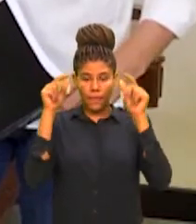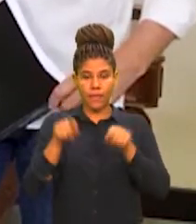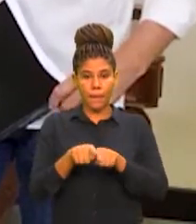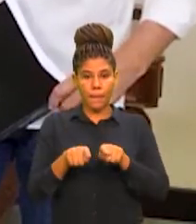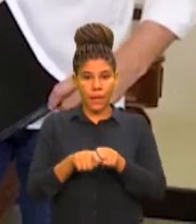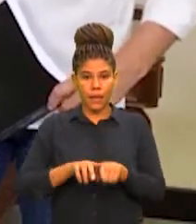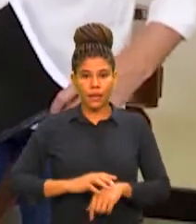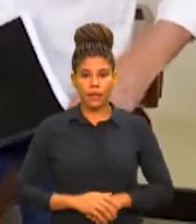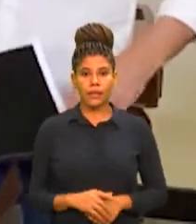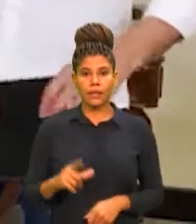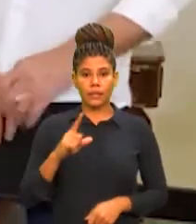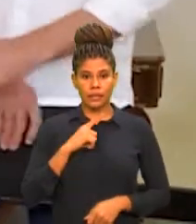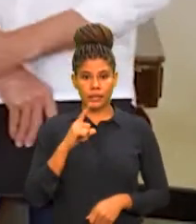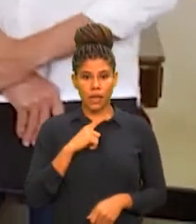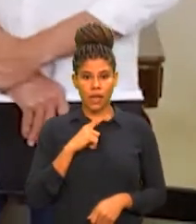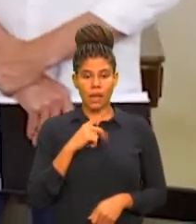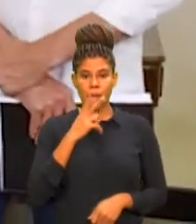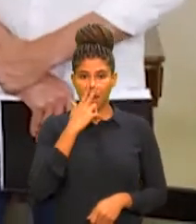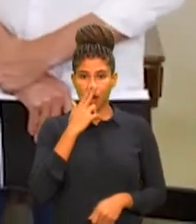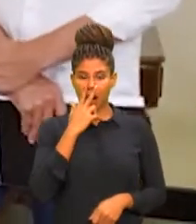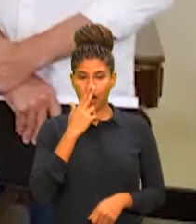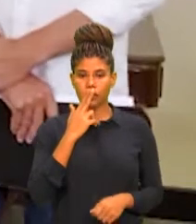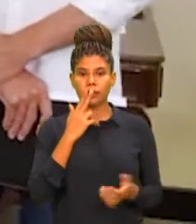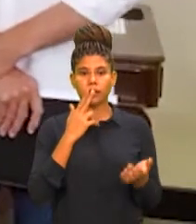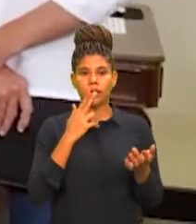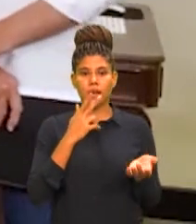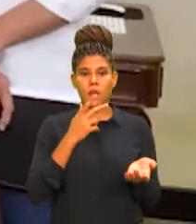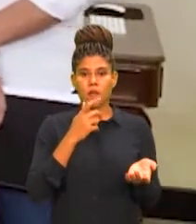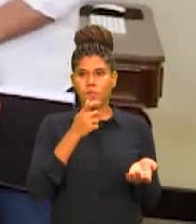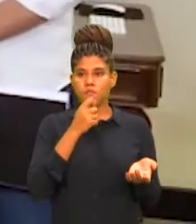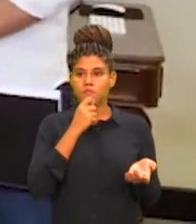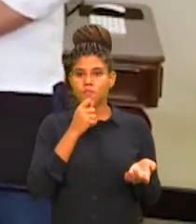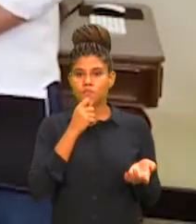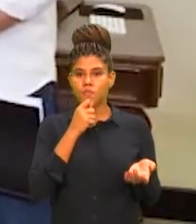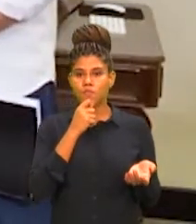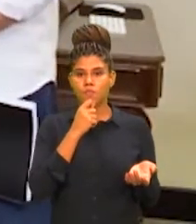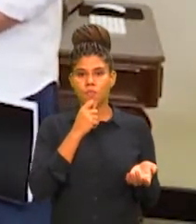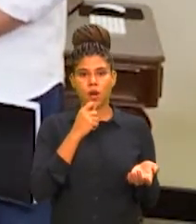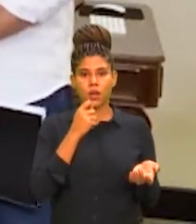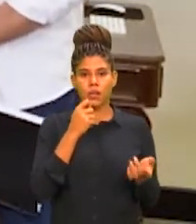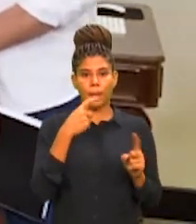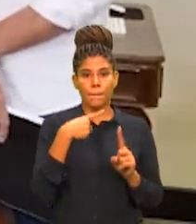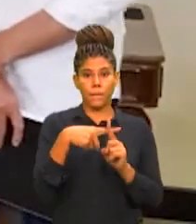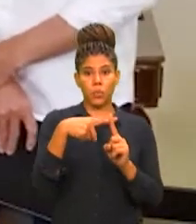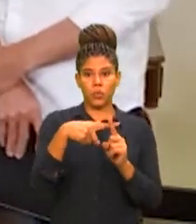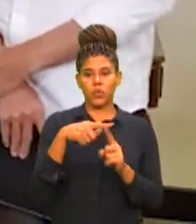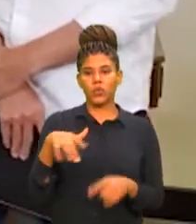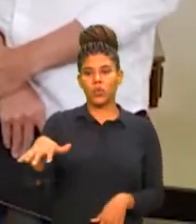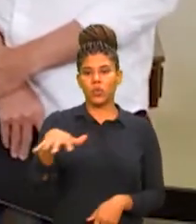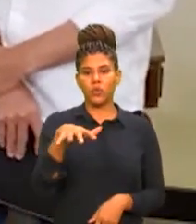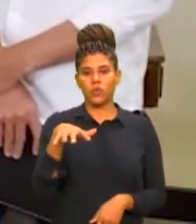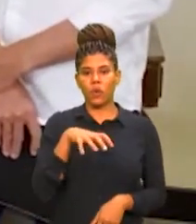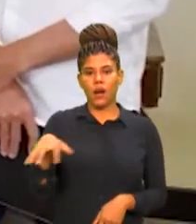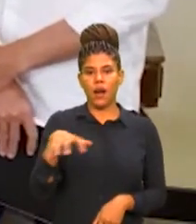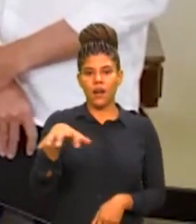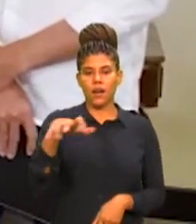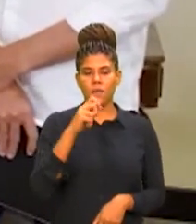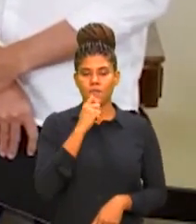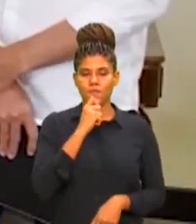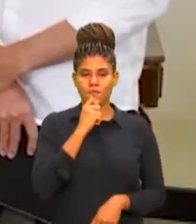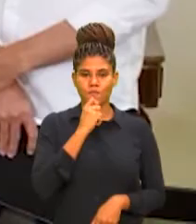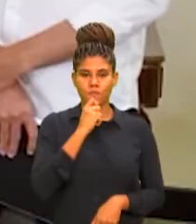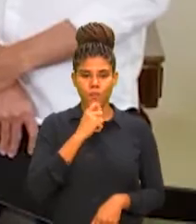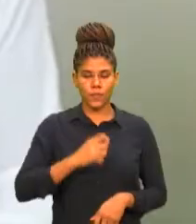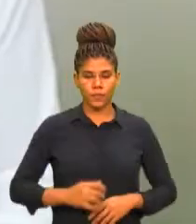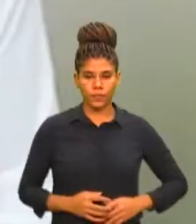estabilidade da transmissão, nós não temos ainda essa repercussão positiva na região do Cariri, no que se refere aos